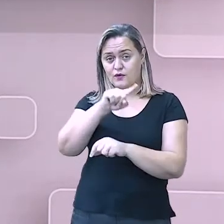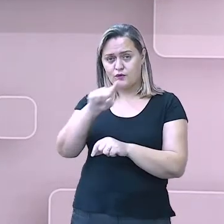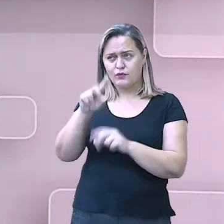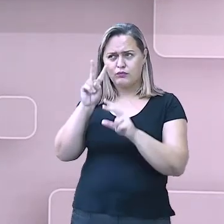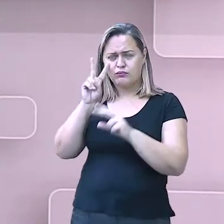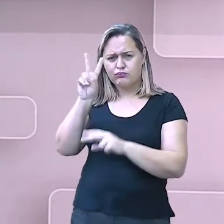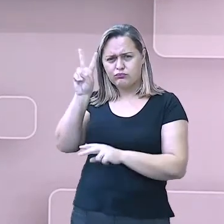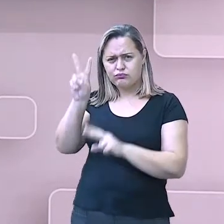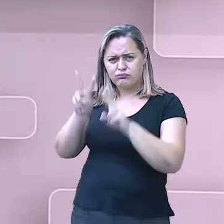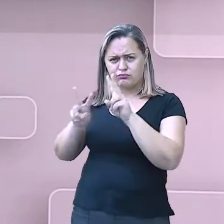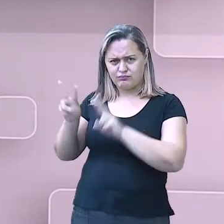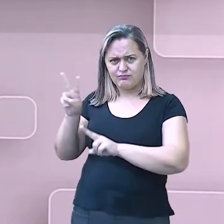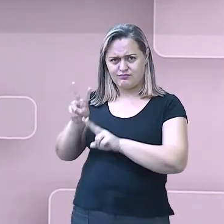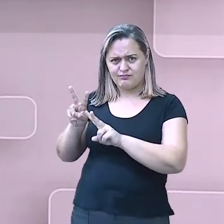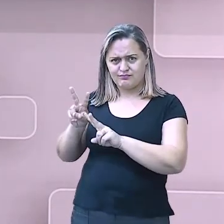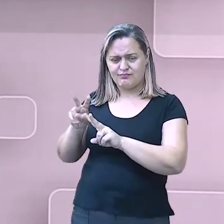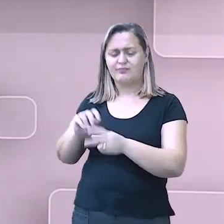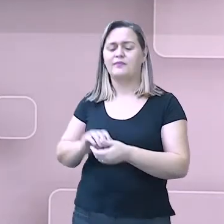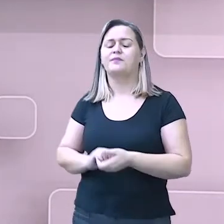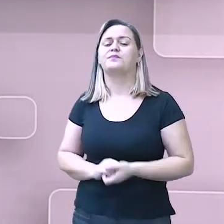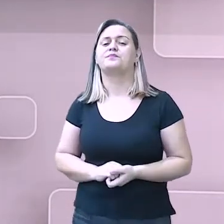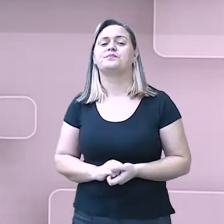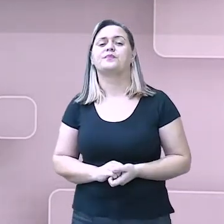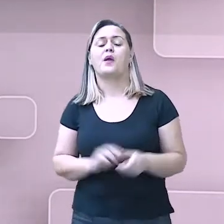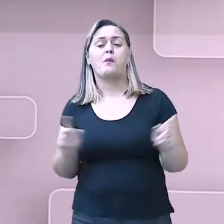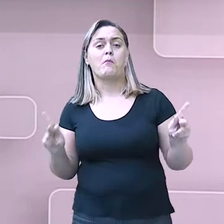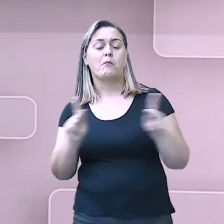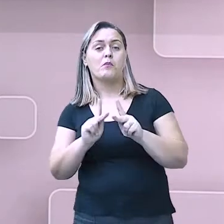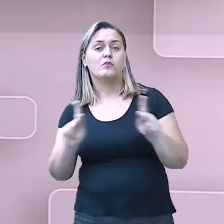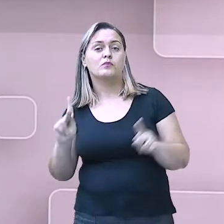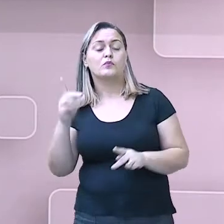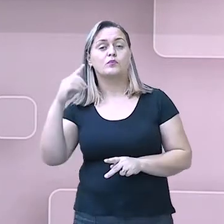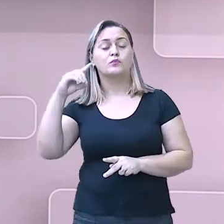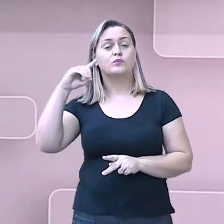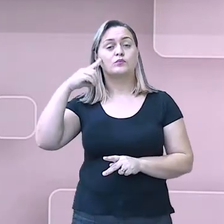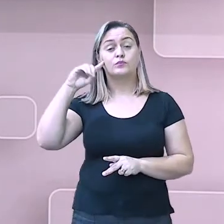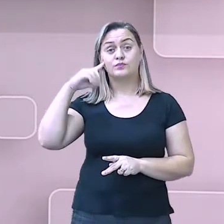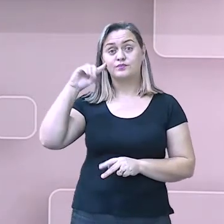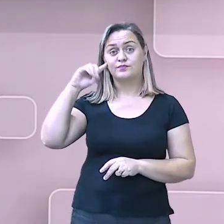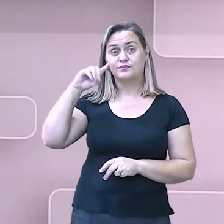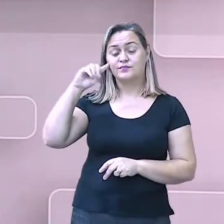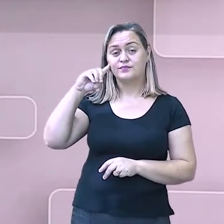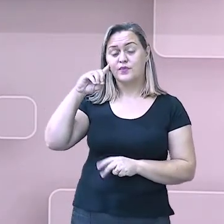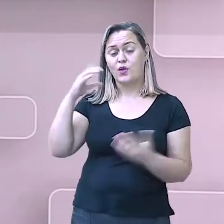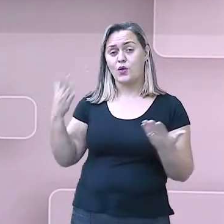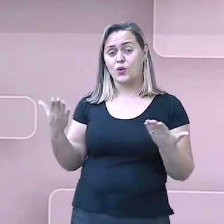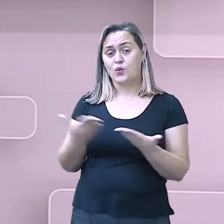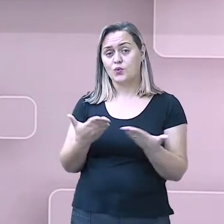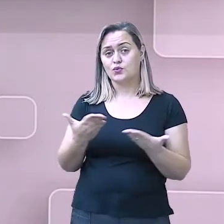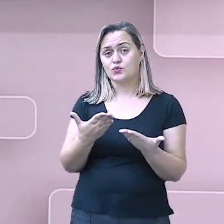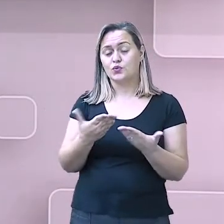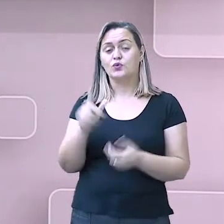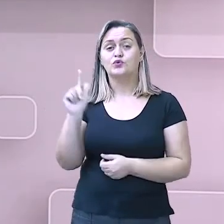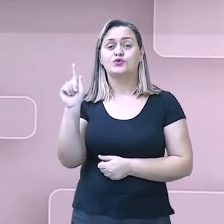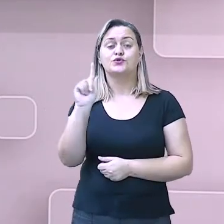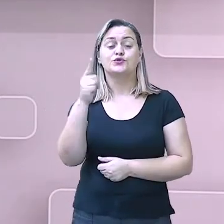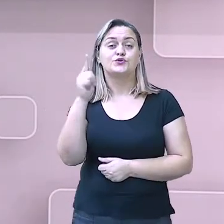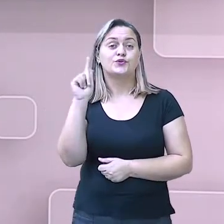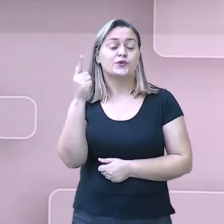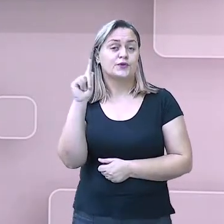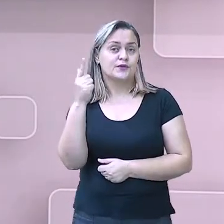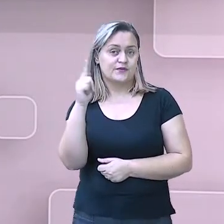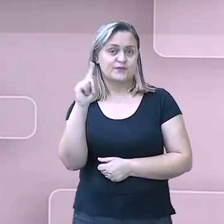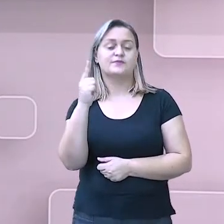conosco. Bem, eu sou a professora Daniele Crestini e nós vamos ficar juntos com o componente curricular de Geografia.